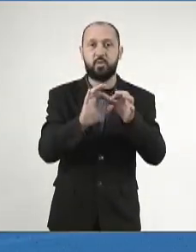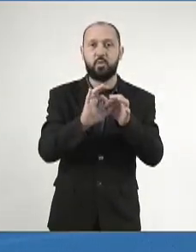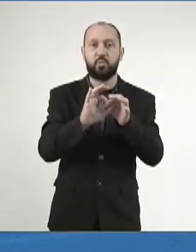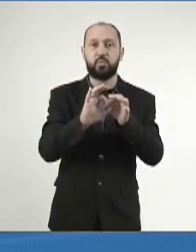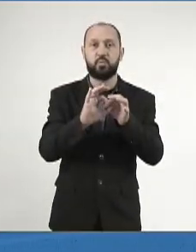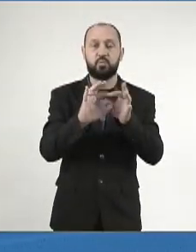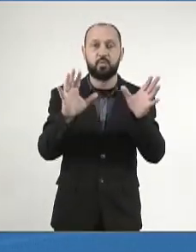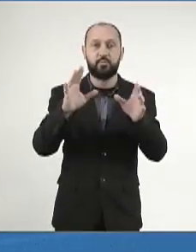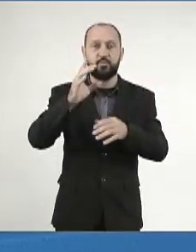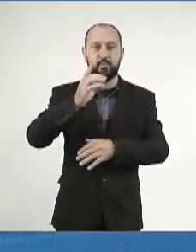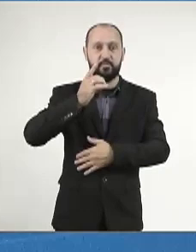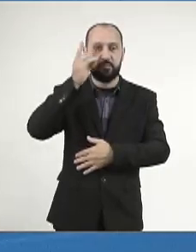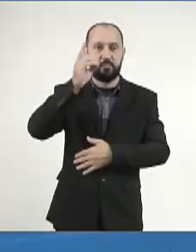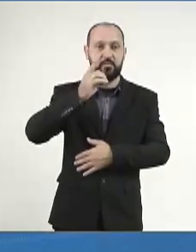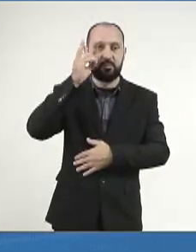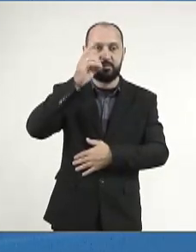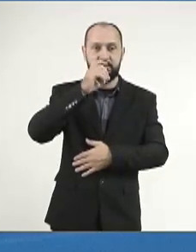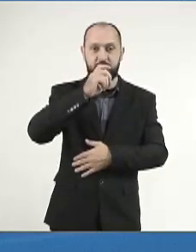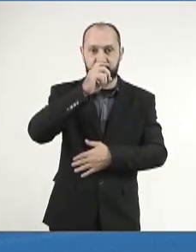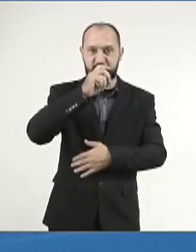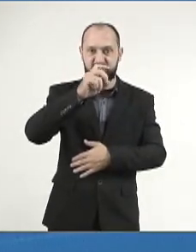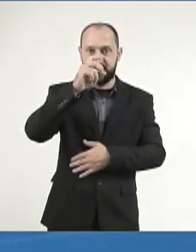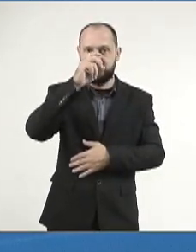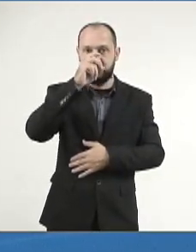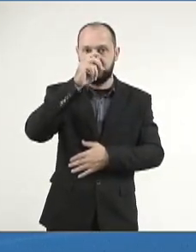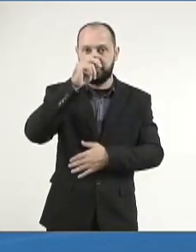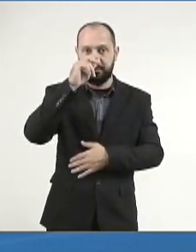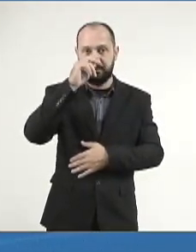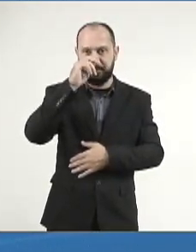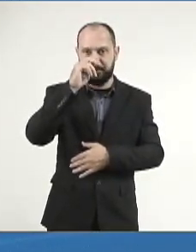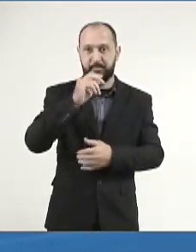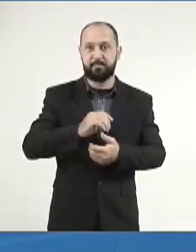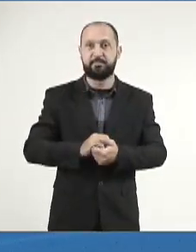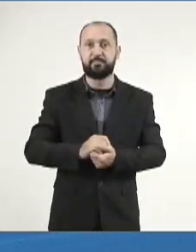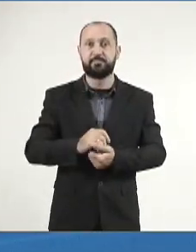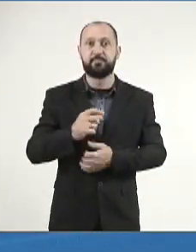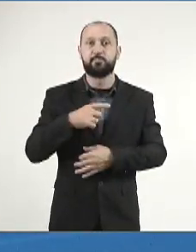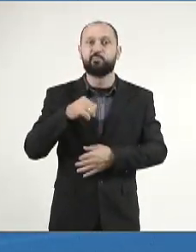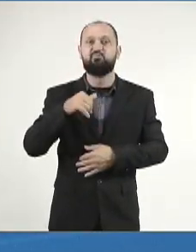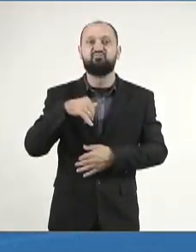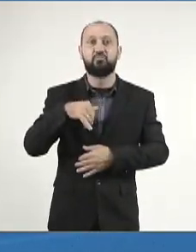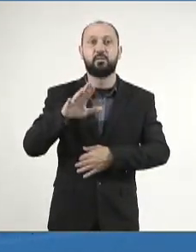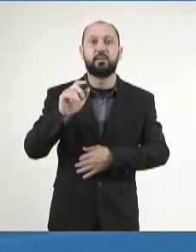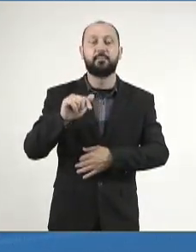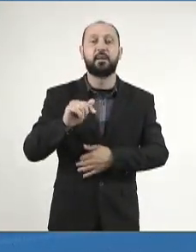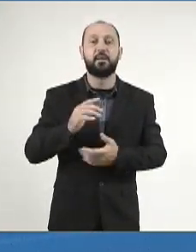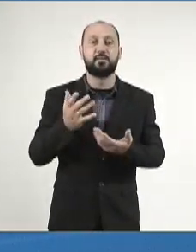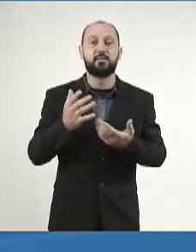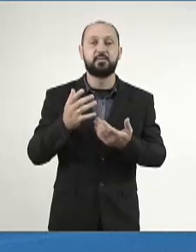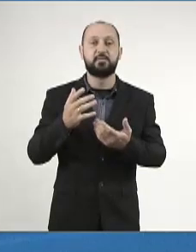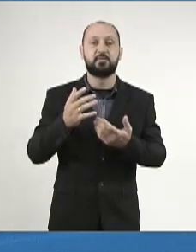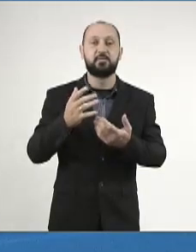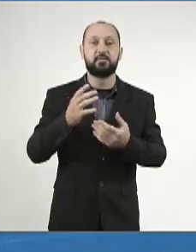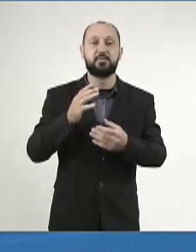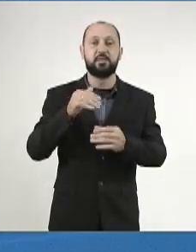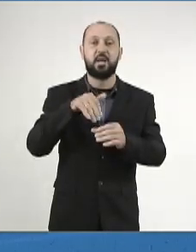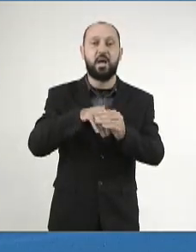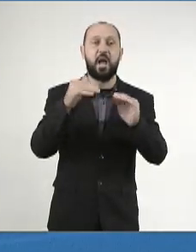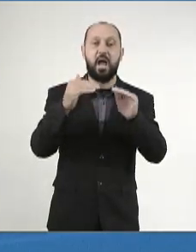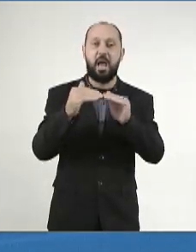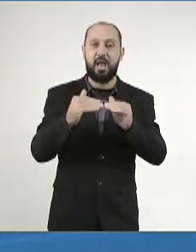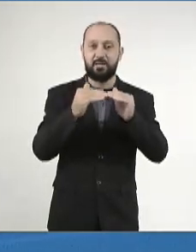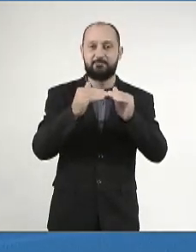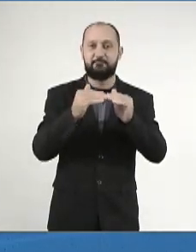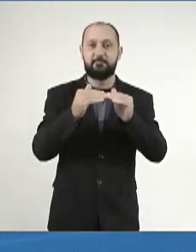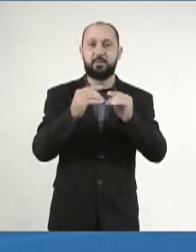ao deputado Zeca do PT, que é quem tem maior legitimidade aqui